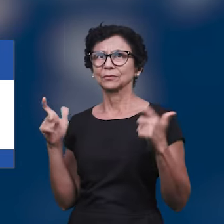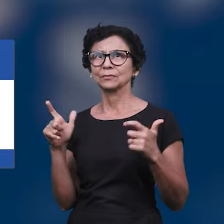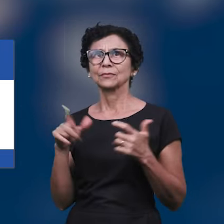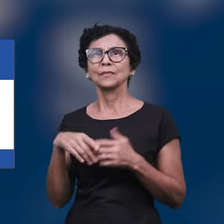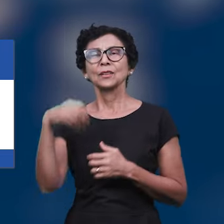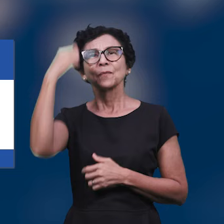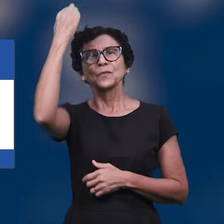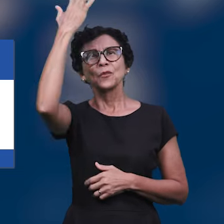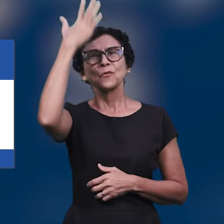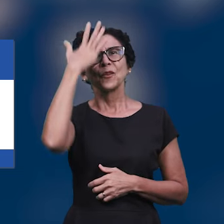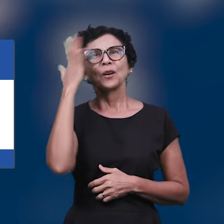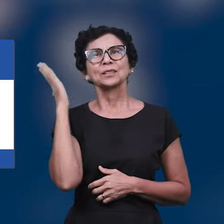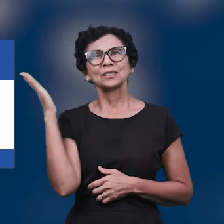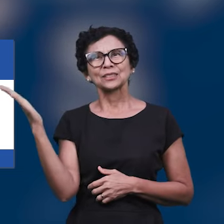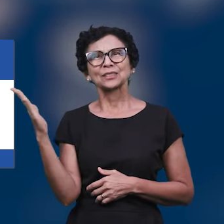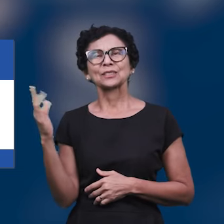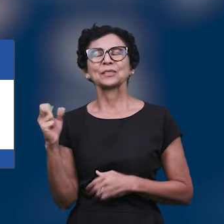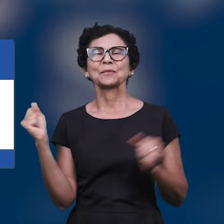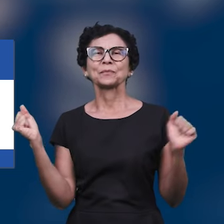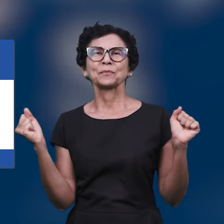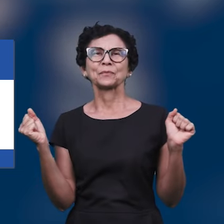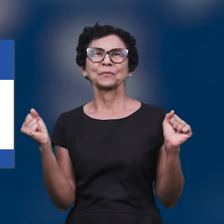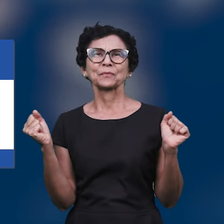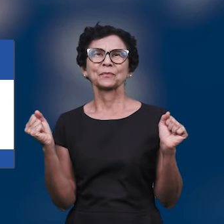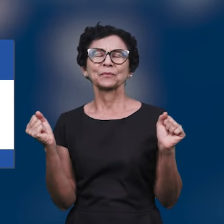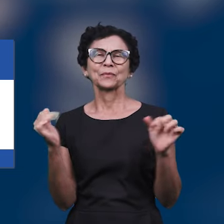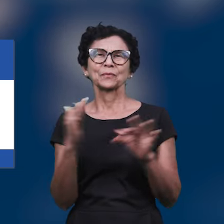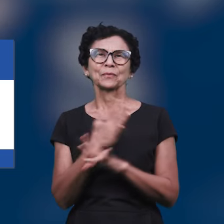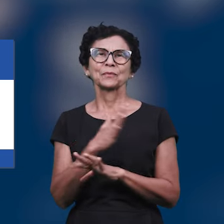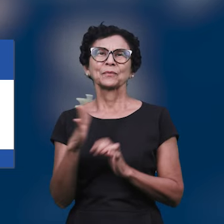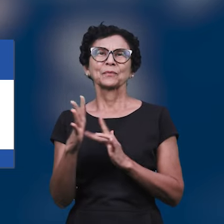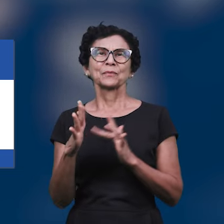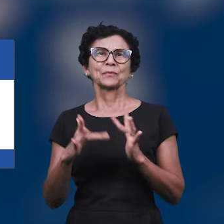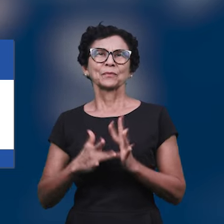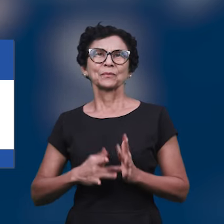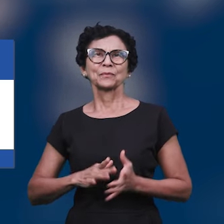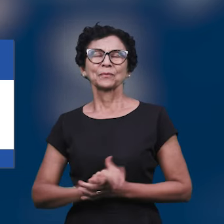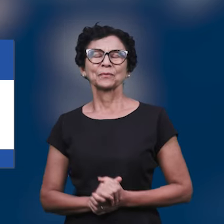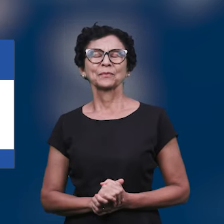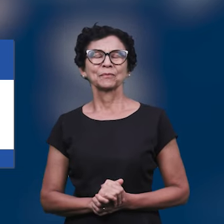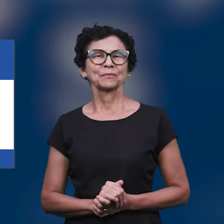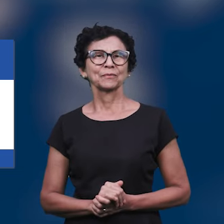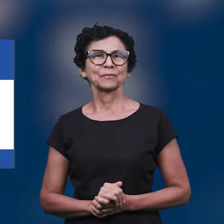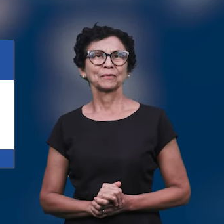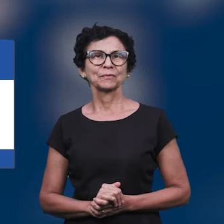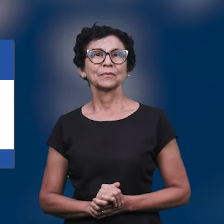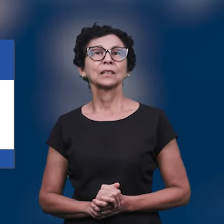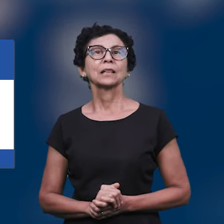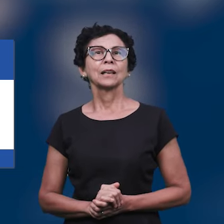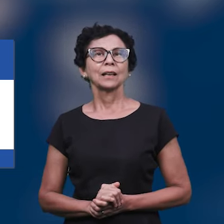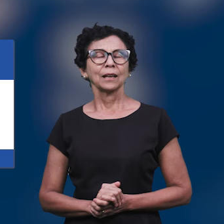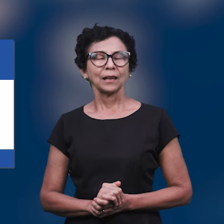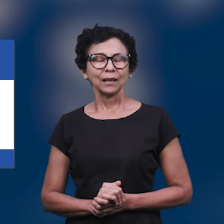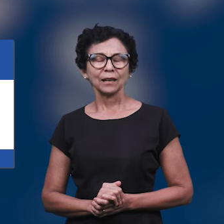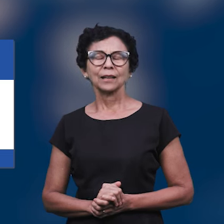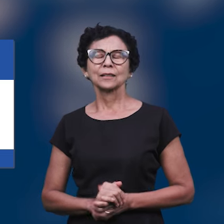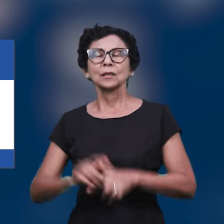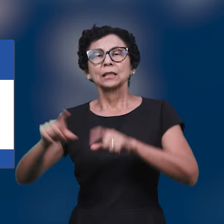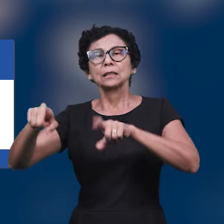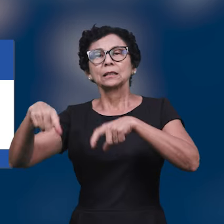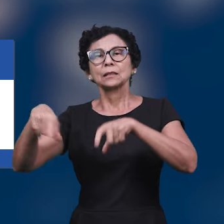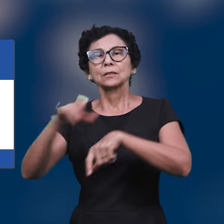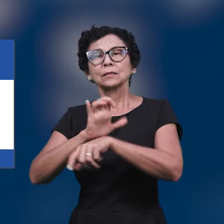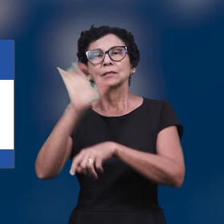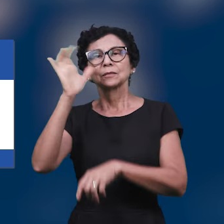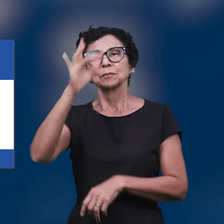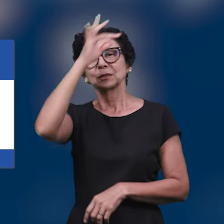fotos aí, louvado seja o nome do Senhor. Também tivemos batismo ali com as igrejas do Paulo de Pedro Canário, no interior aqui do estado do